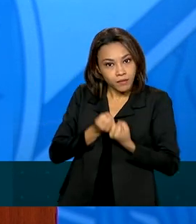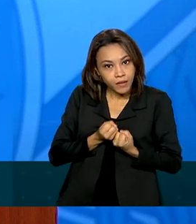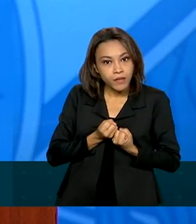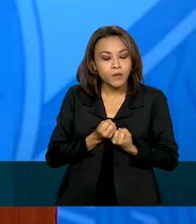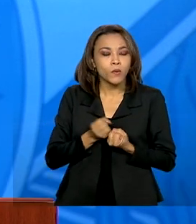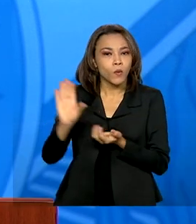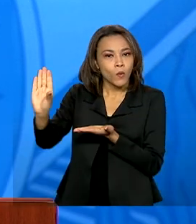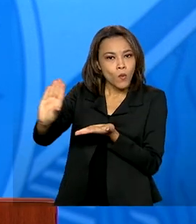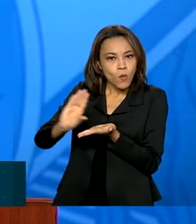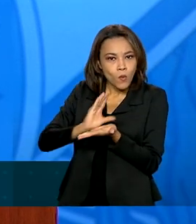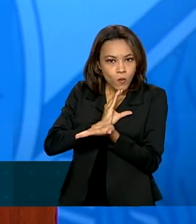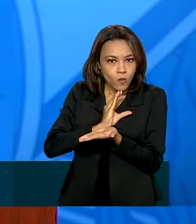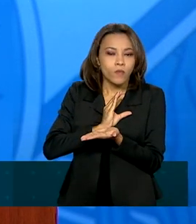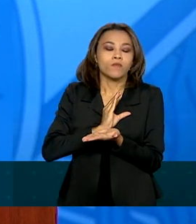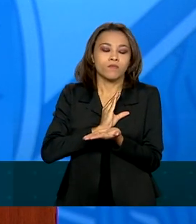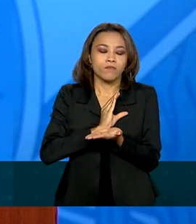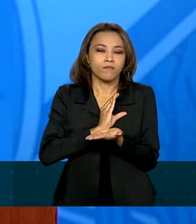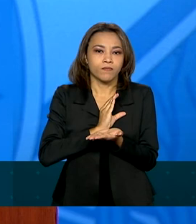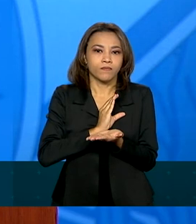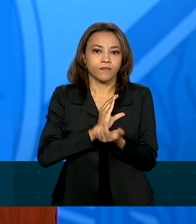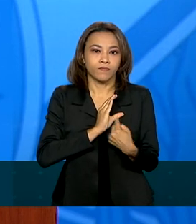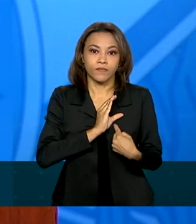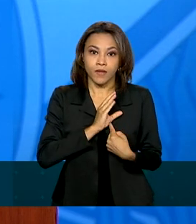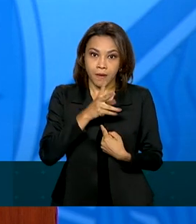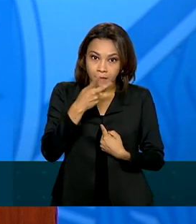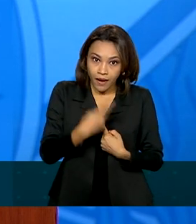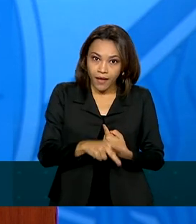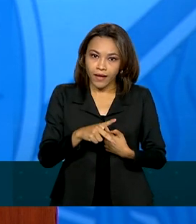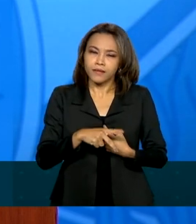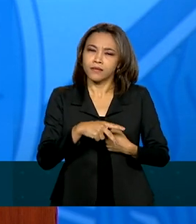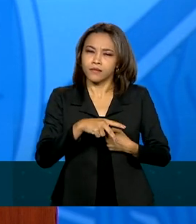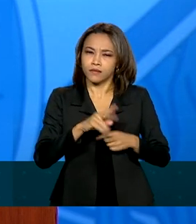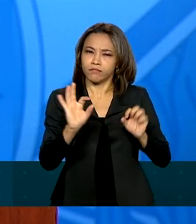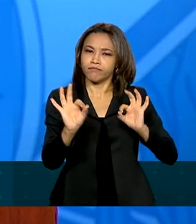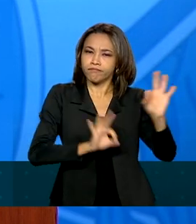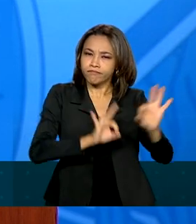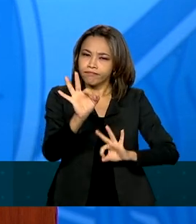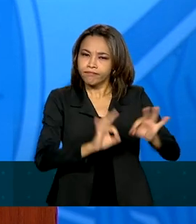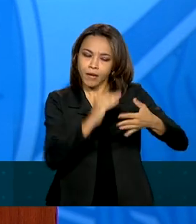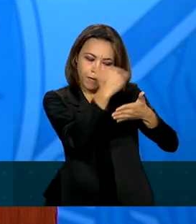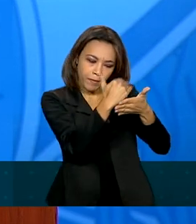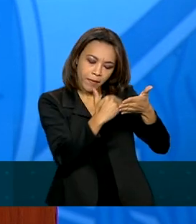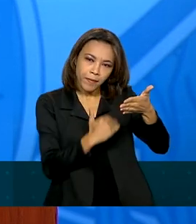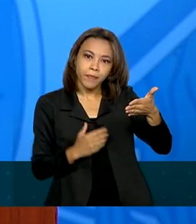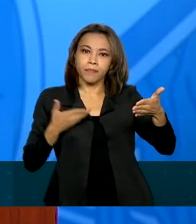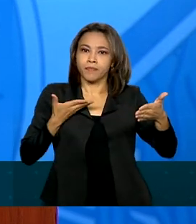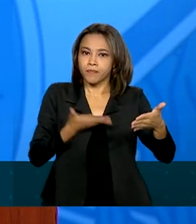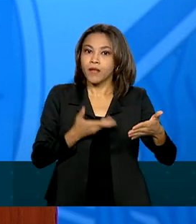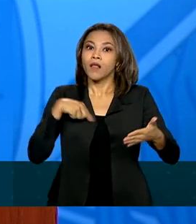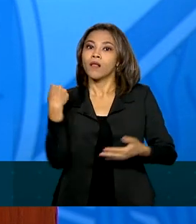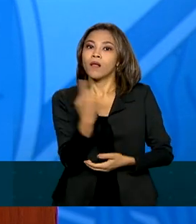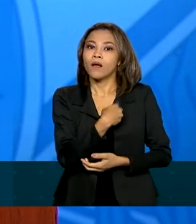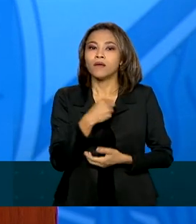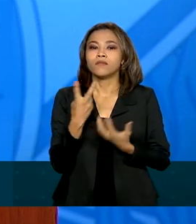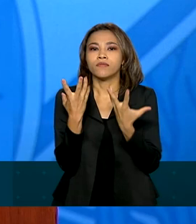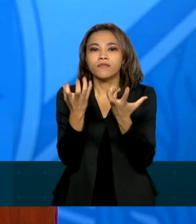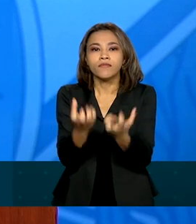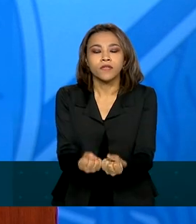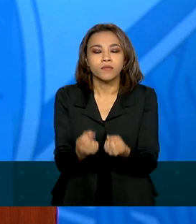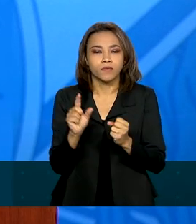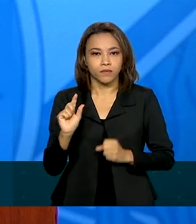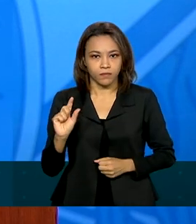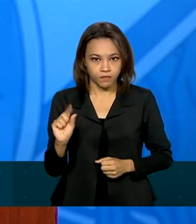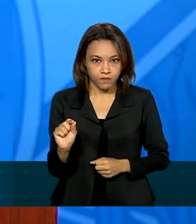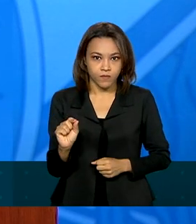de recursos financeiros para estas destinações, nós consideraremos a